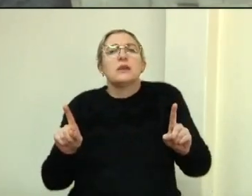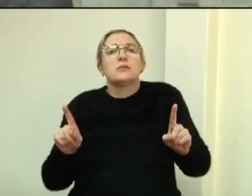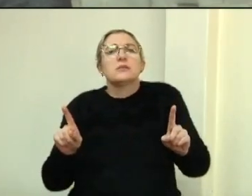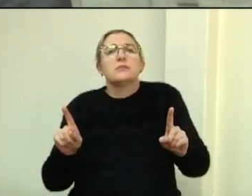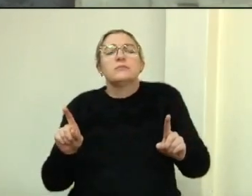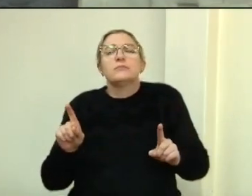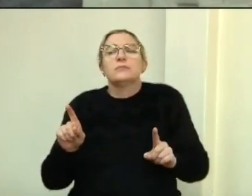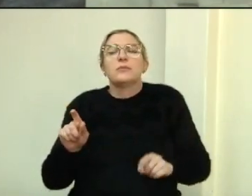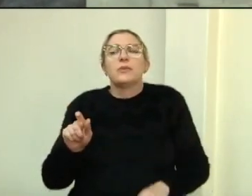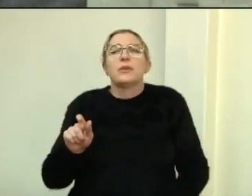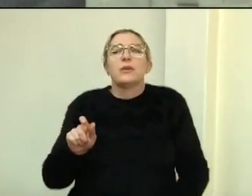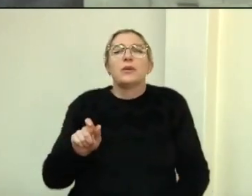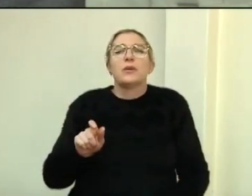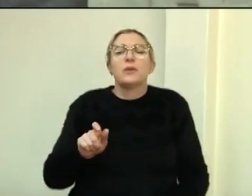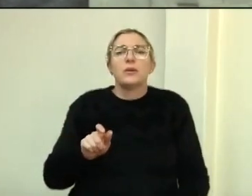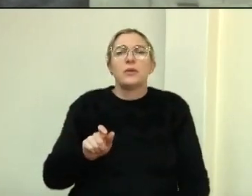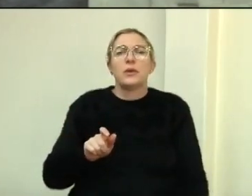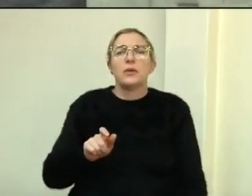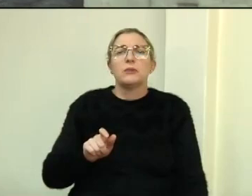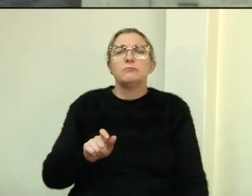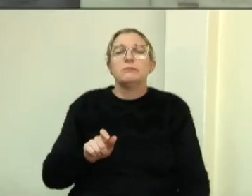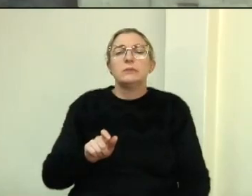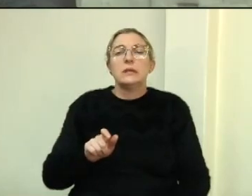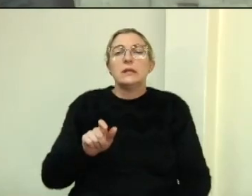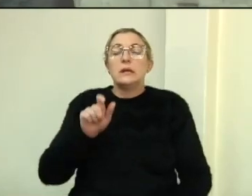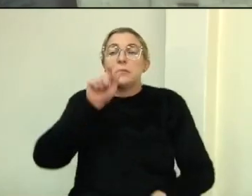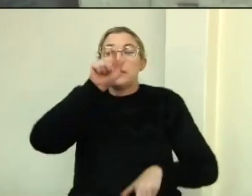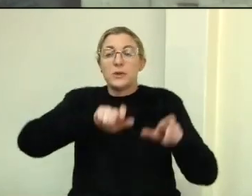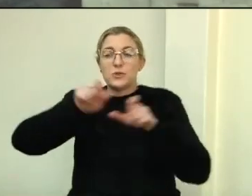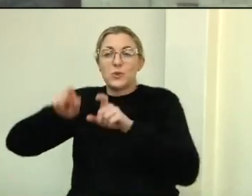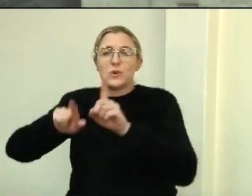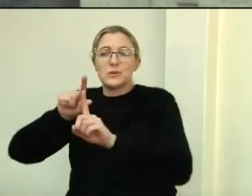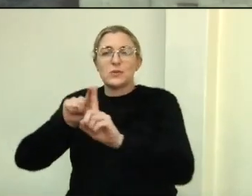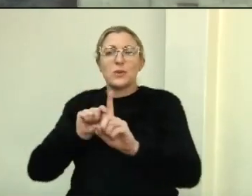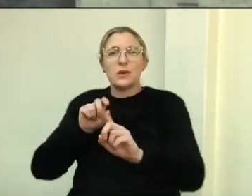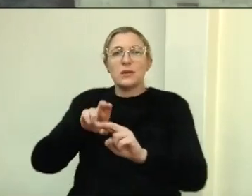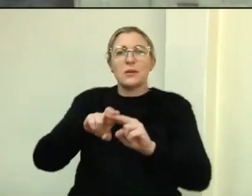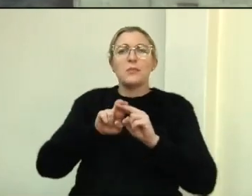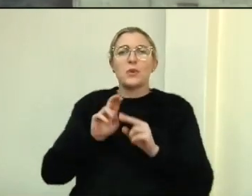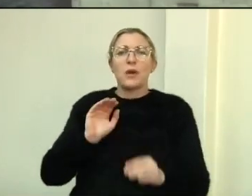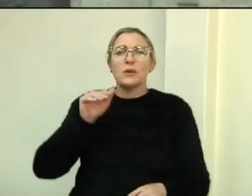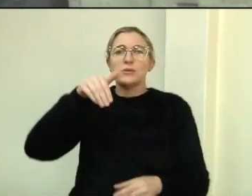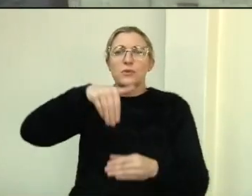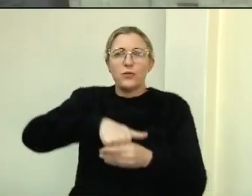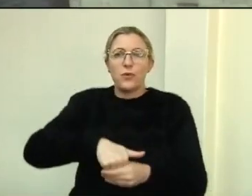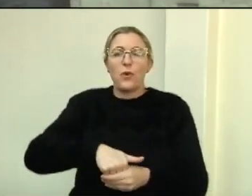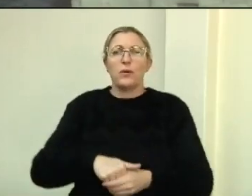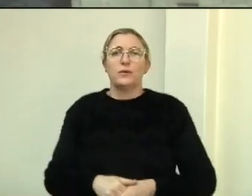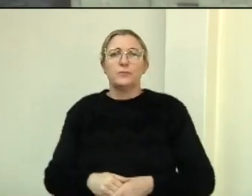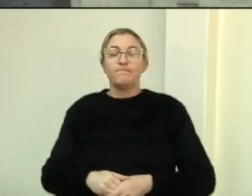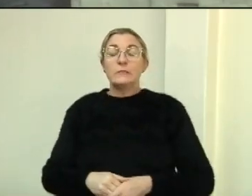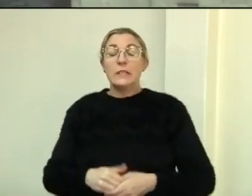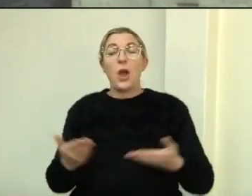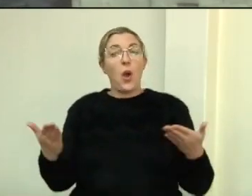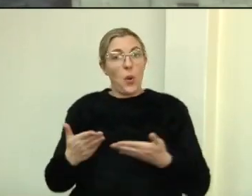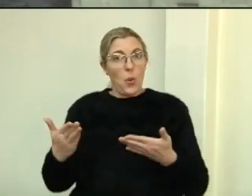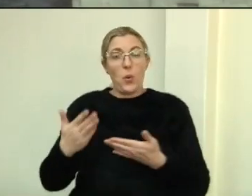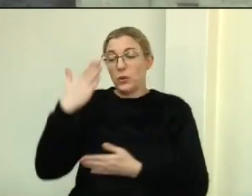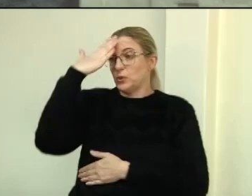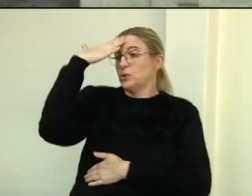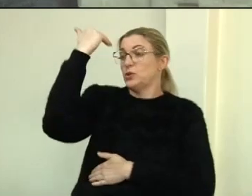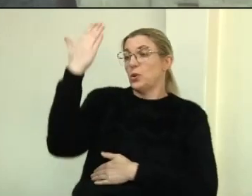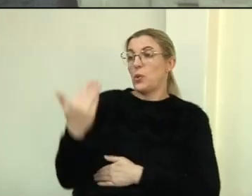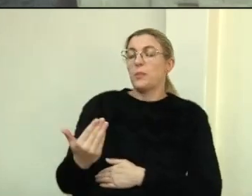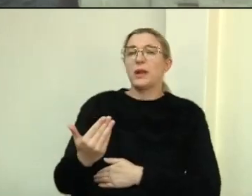for pelo voto do nosso cidadão. E aqui também, nesta homenagem, estão representadas todas as